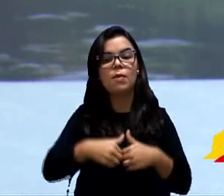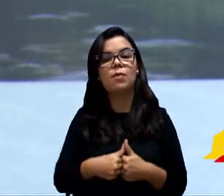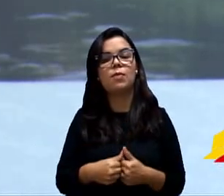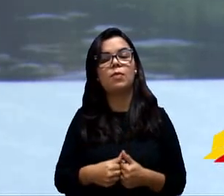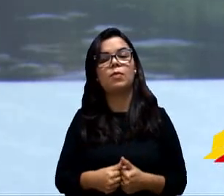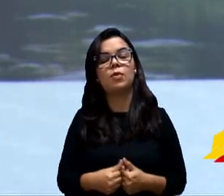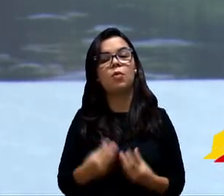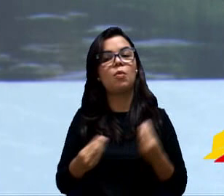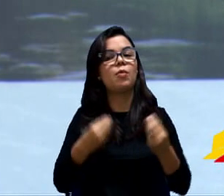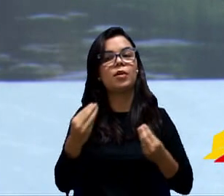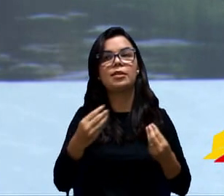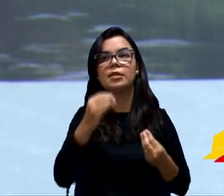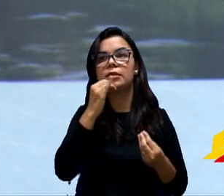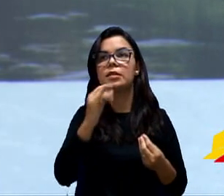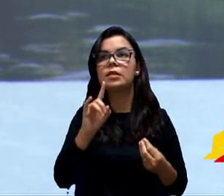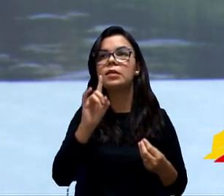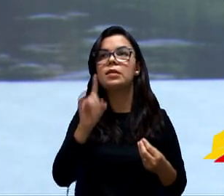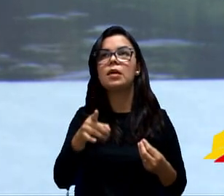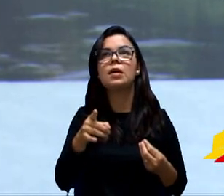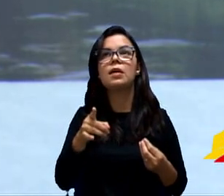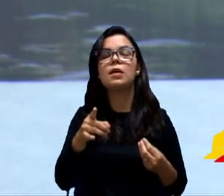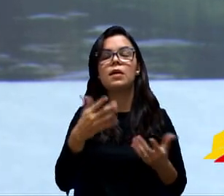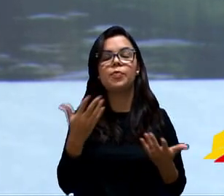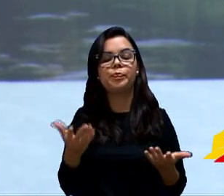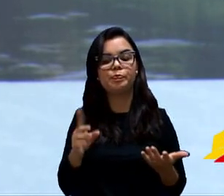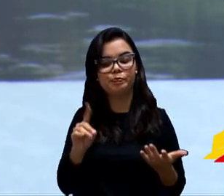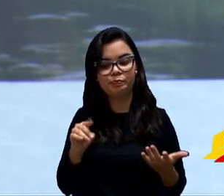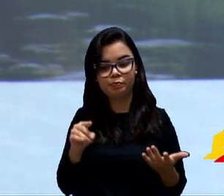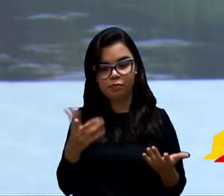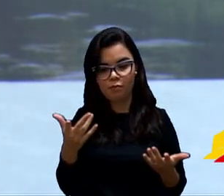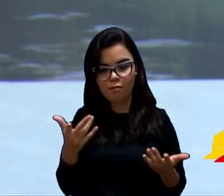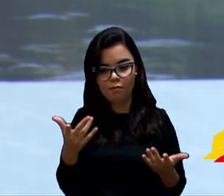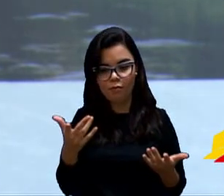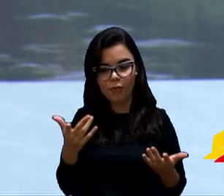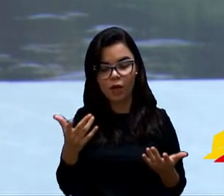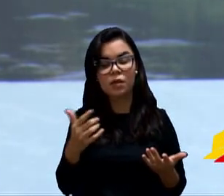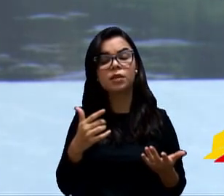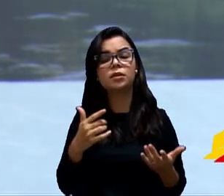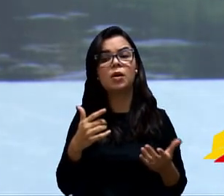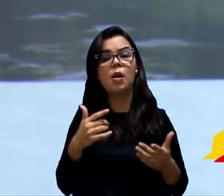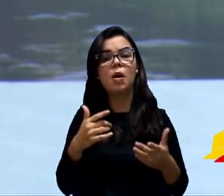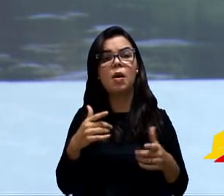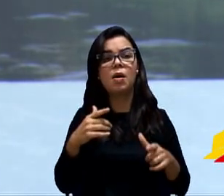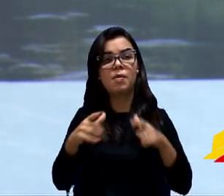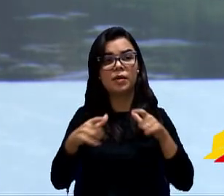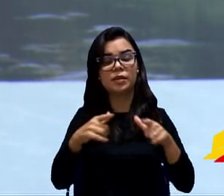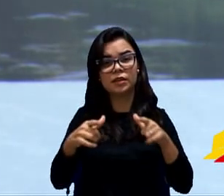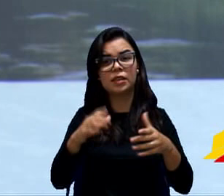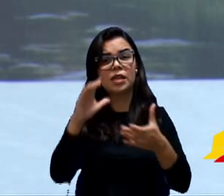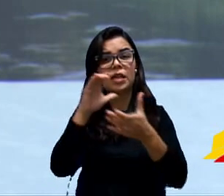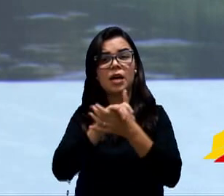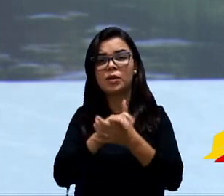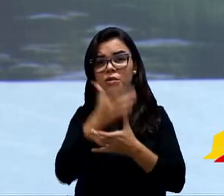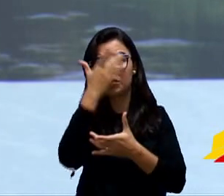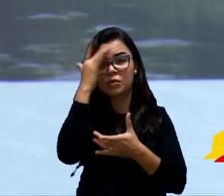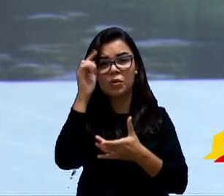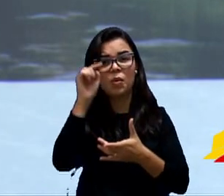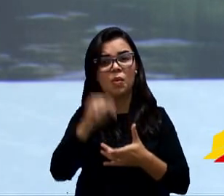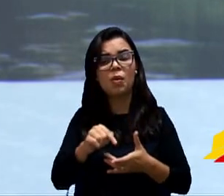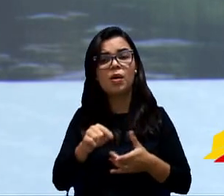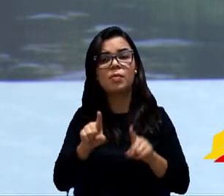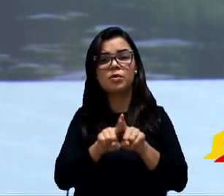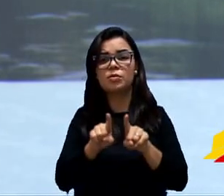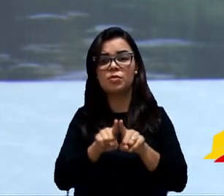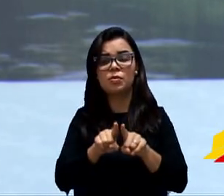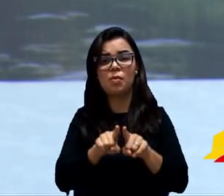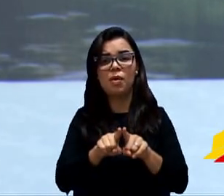Como que nós chamamos quando... São servidores, são cônjuges, enfim, viúvas, que